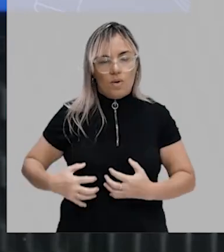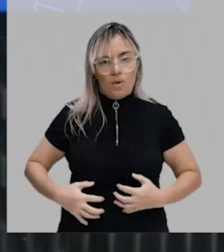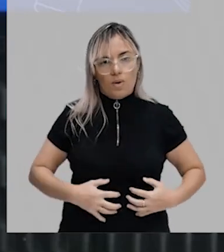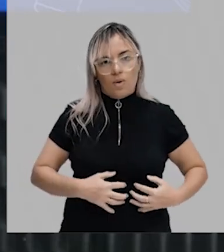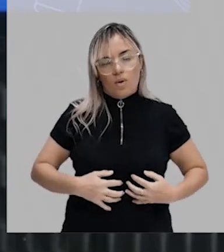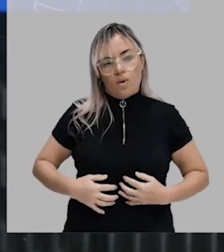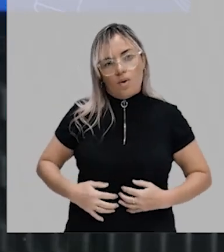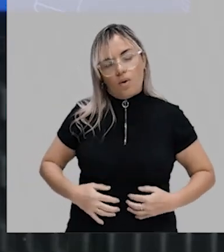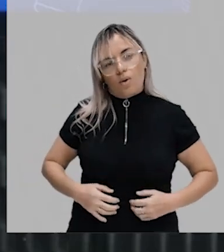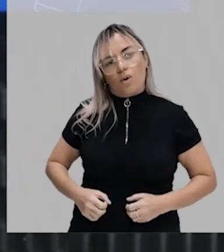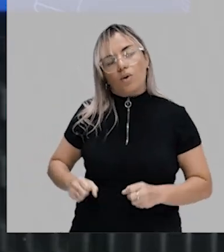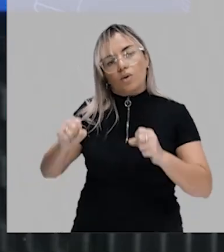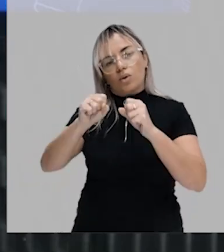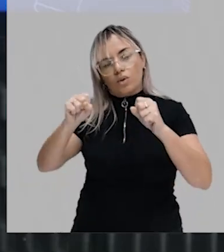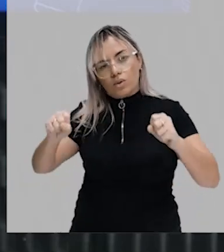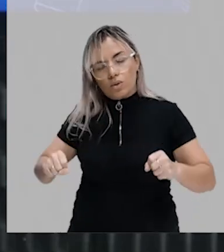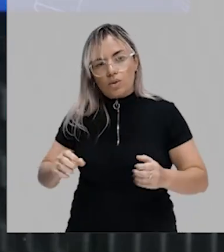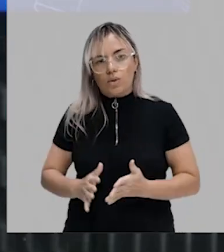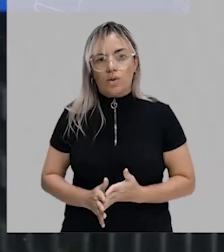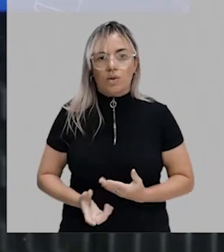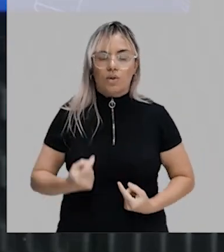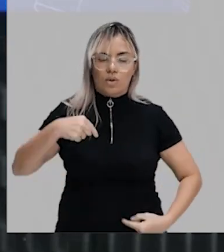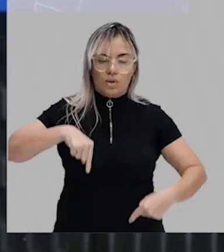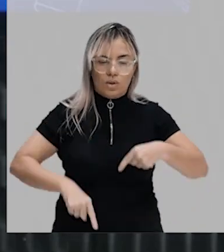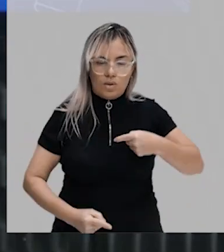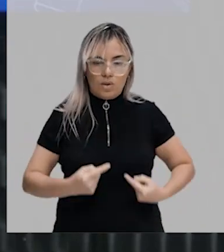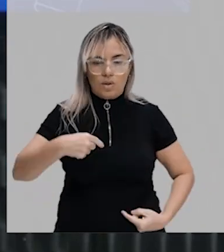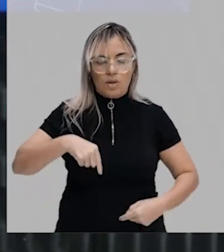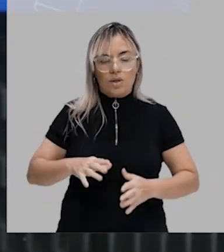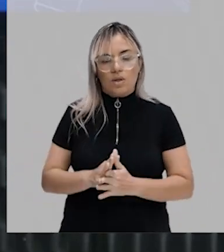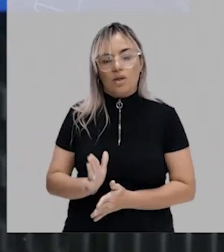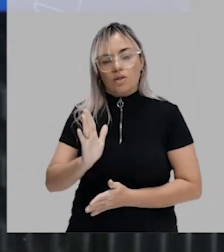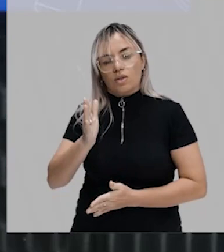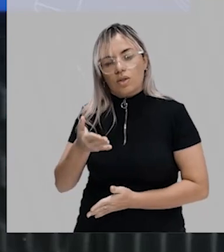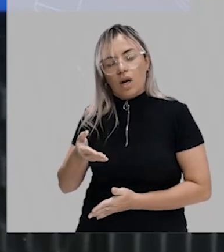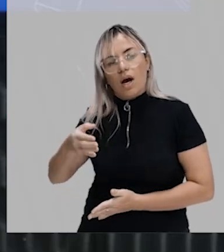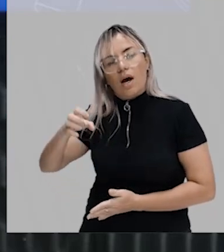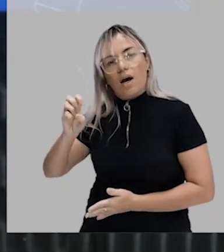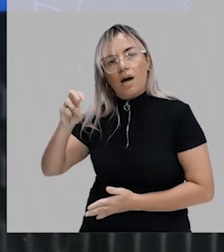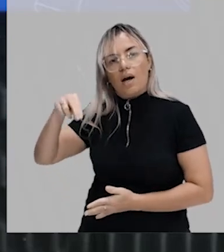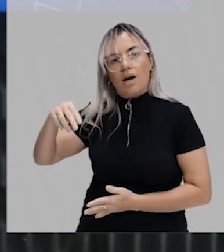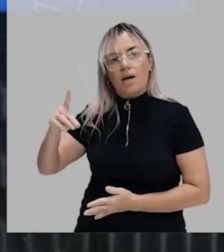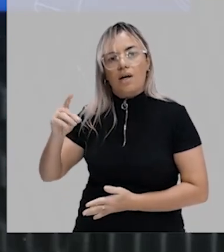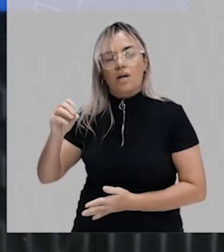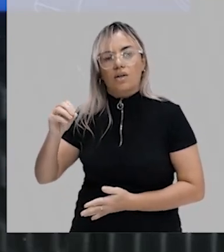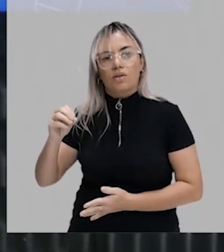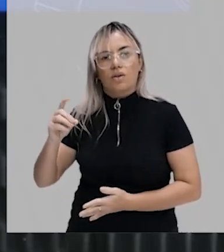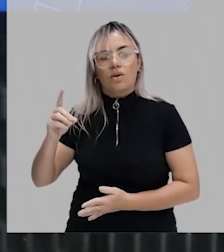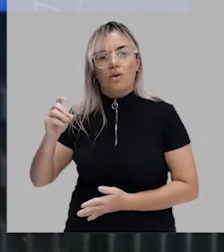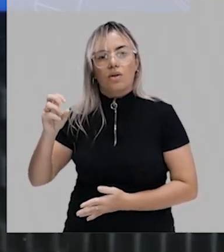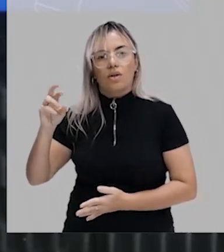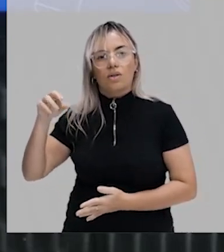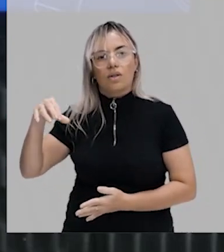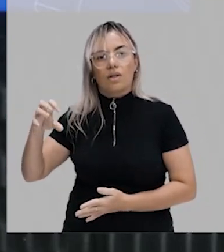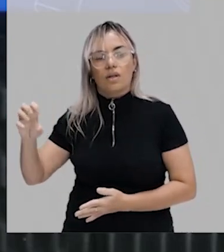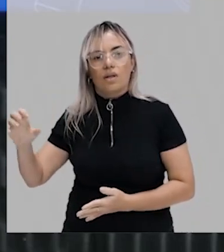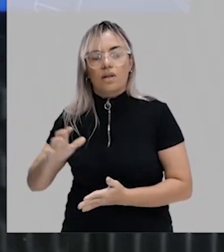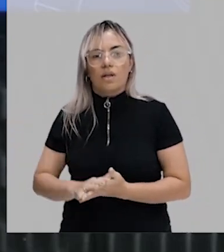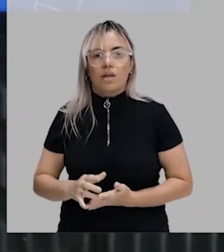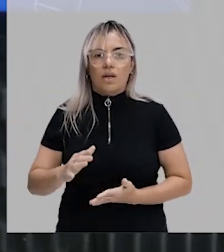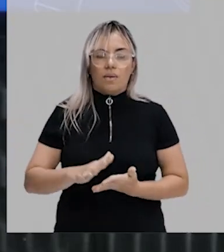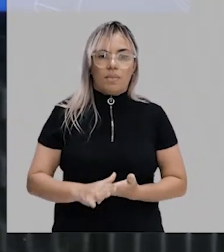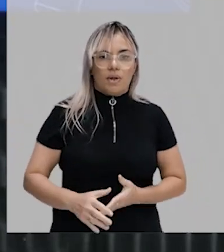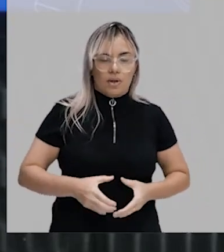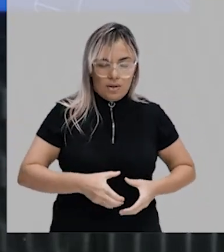sistema circulatório. A endoderme, ela vai originar a parte do sistema digestório. Então cada